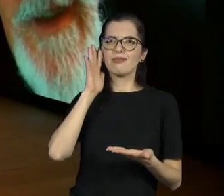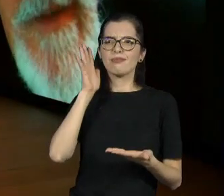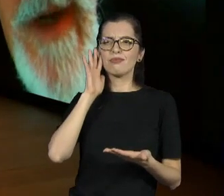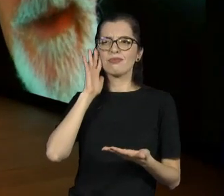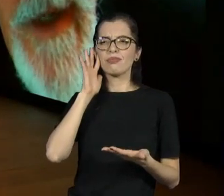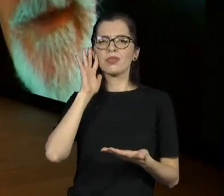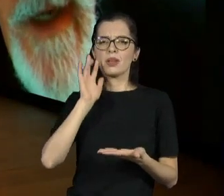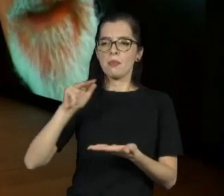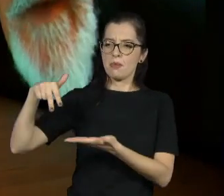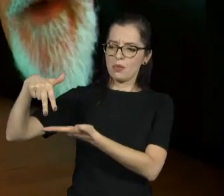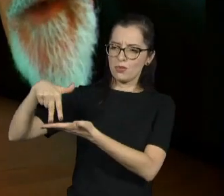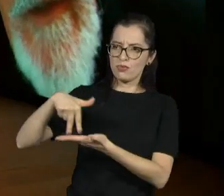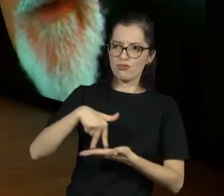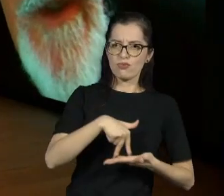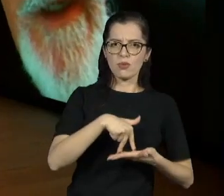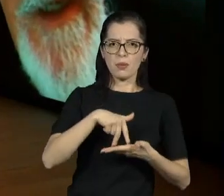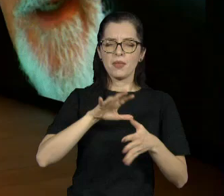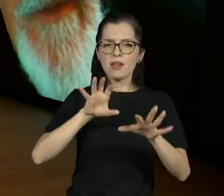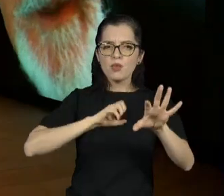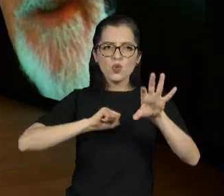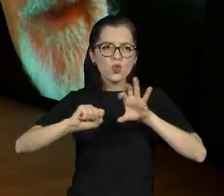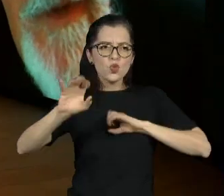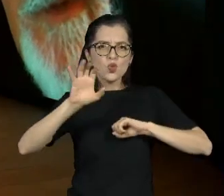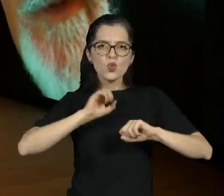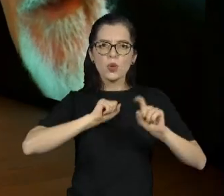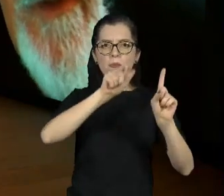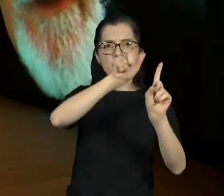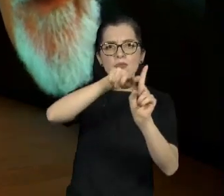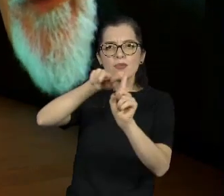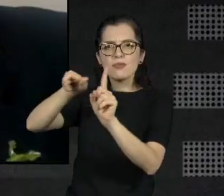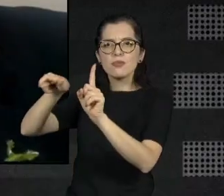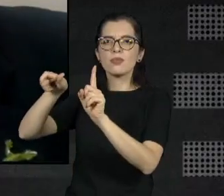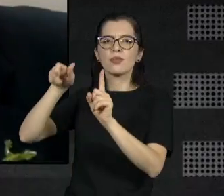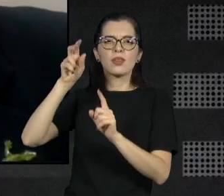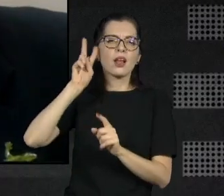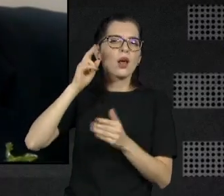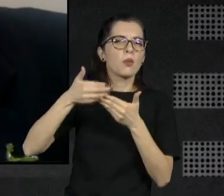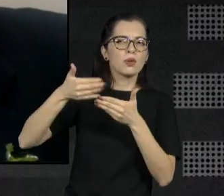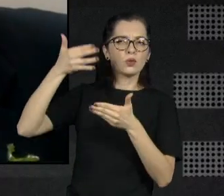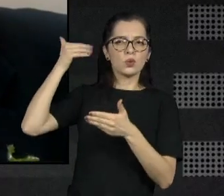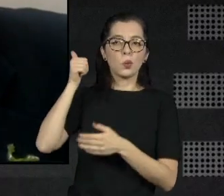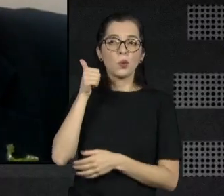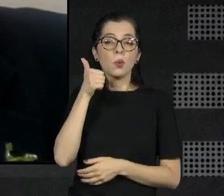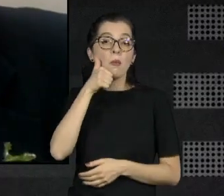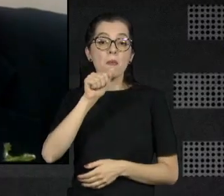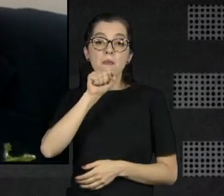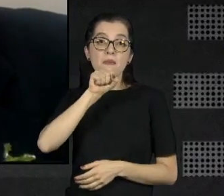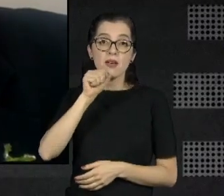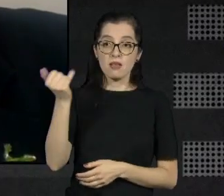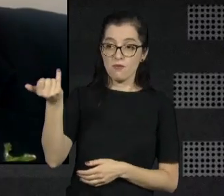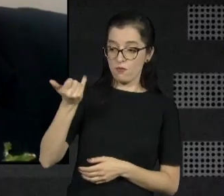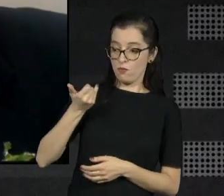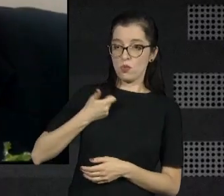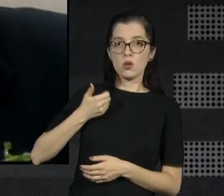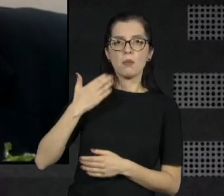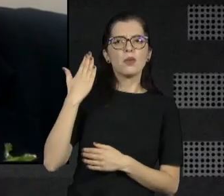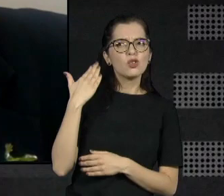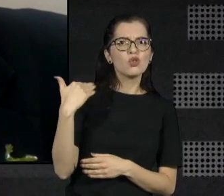deixei uma ideia da minha mãe afara, e você fica fazendo, participando, dá um dinheiro para cá, porque você não faz uma coisa para valer. então, fiz assim.